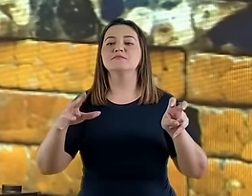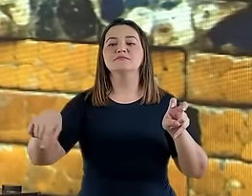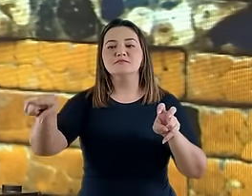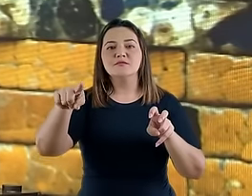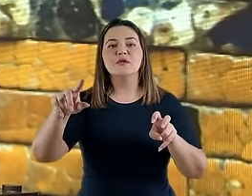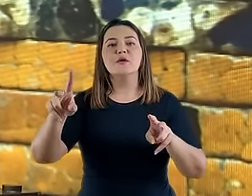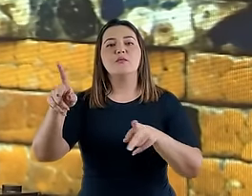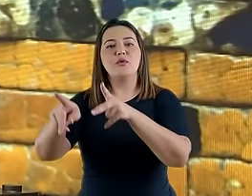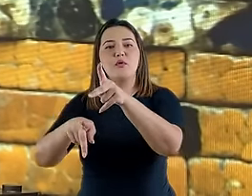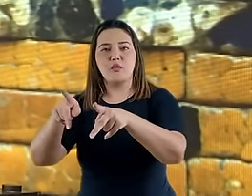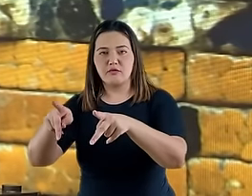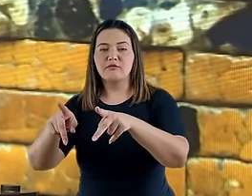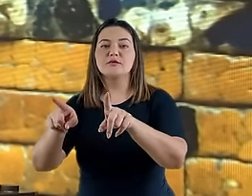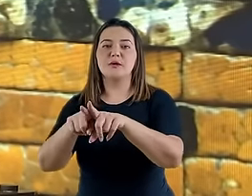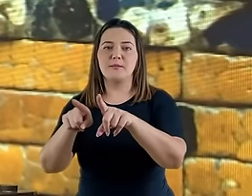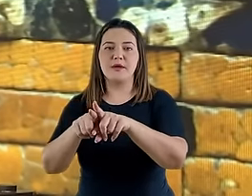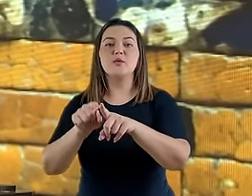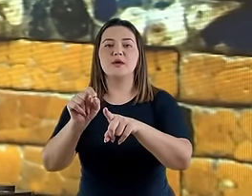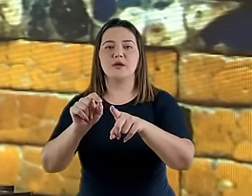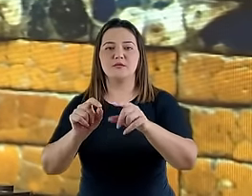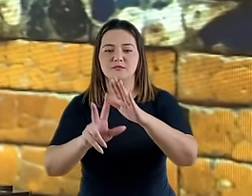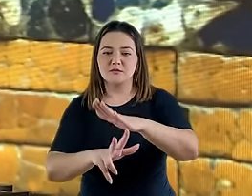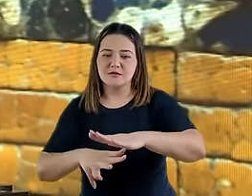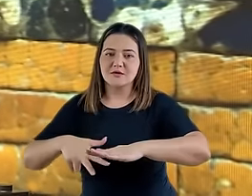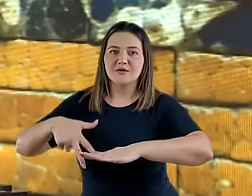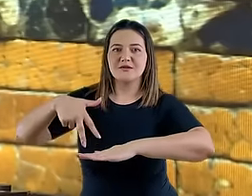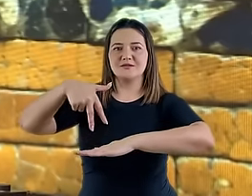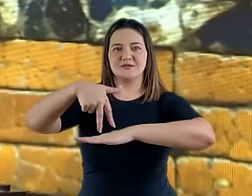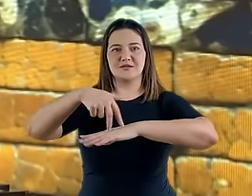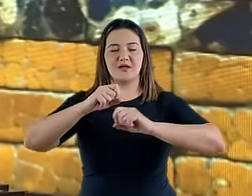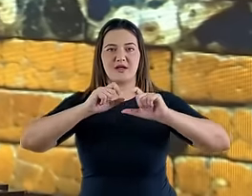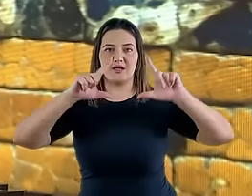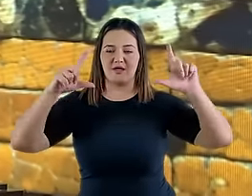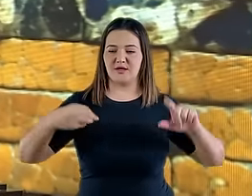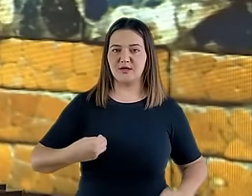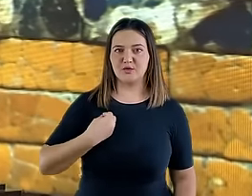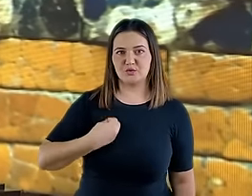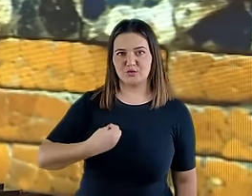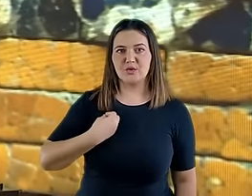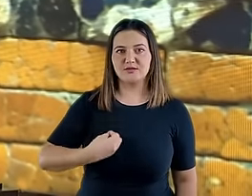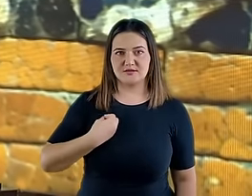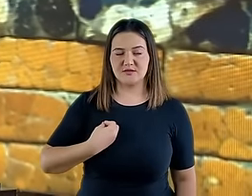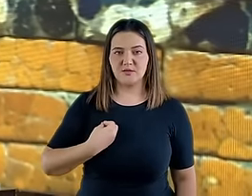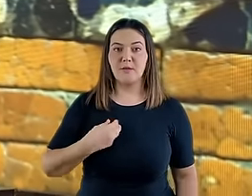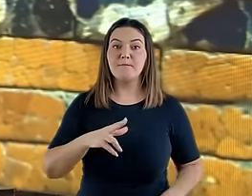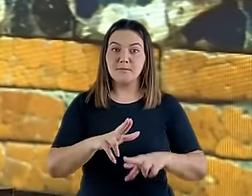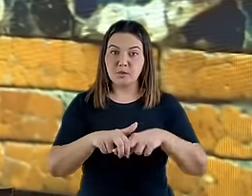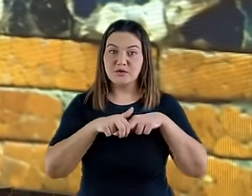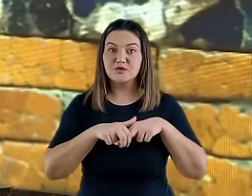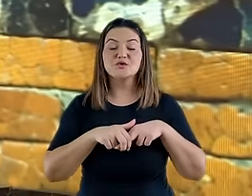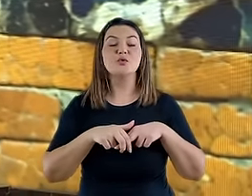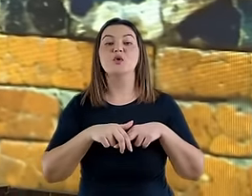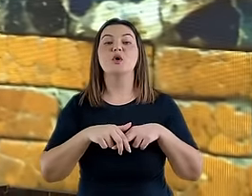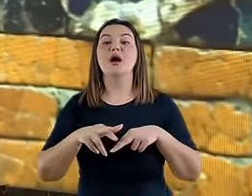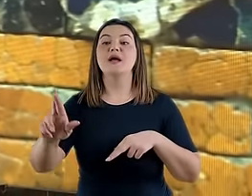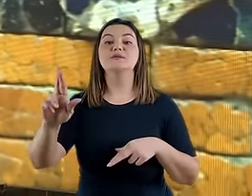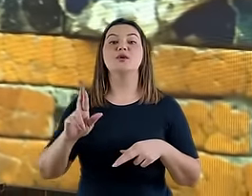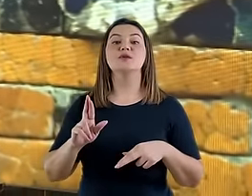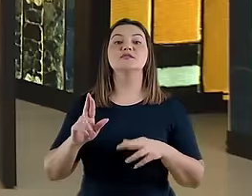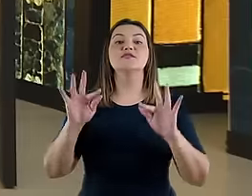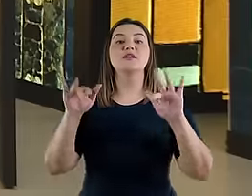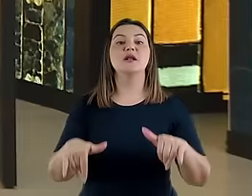ressurreição. Ou seja, a nota final da mensagem de Daniel é que existe esperança.